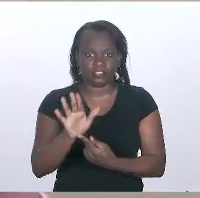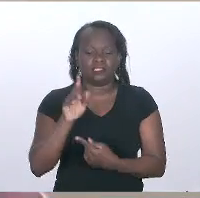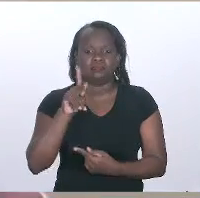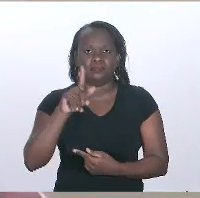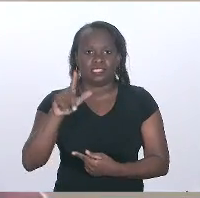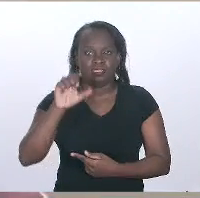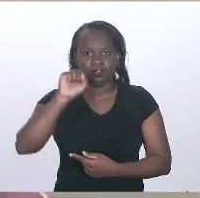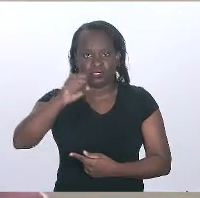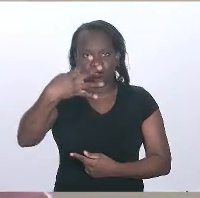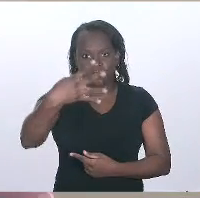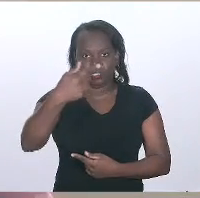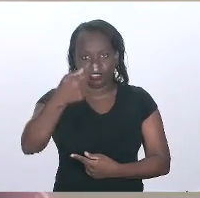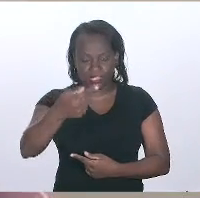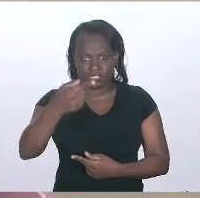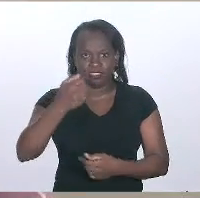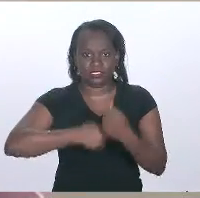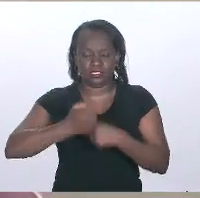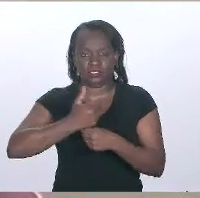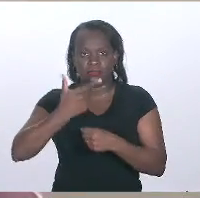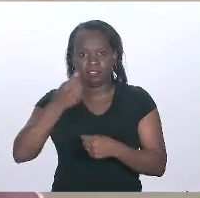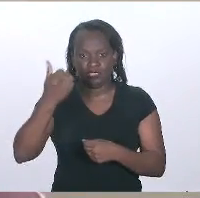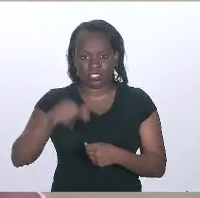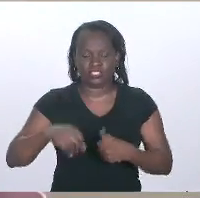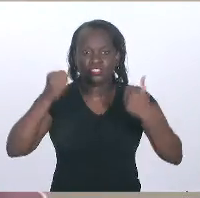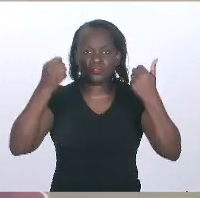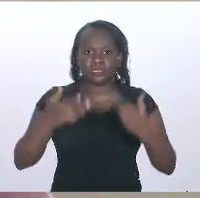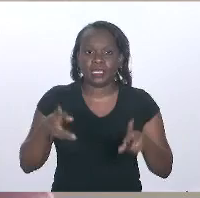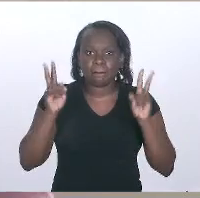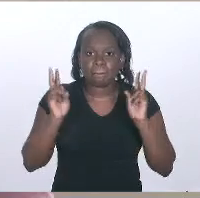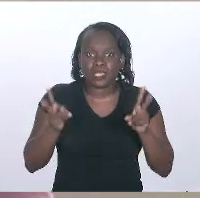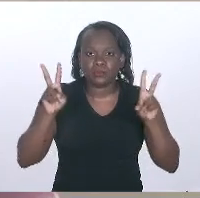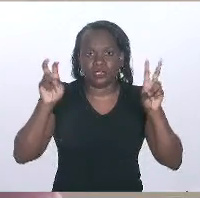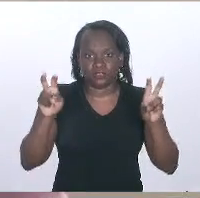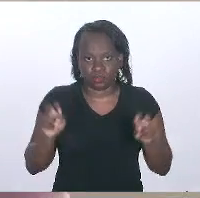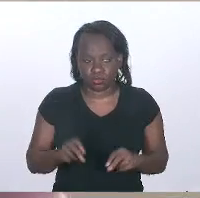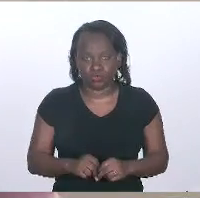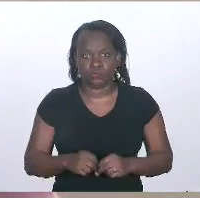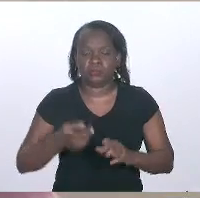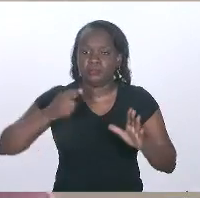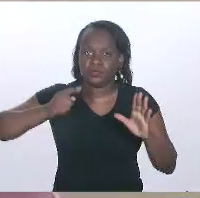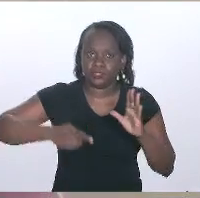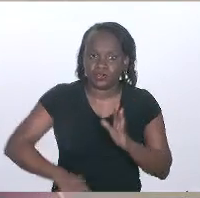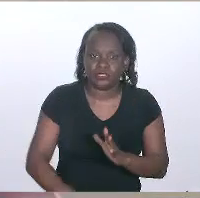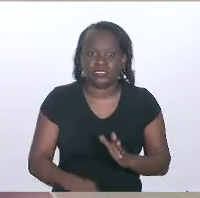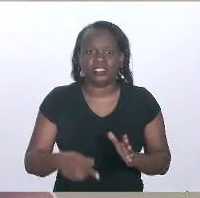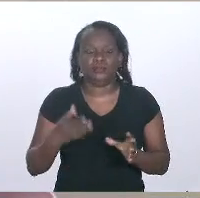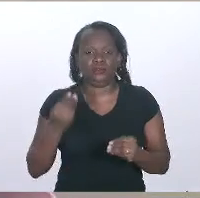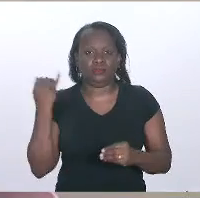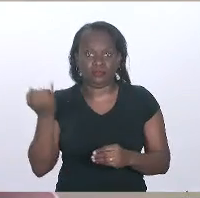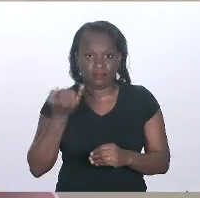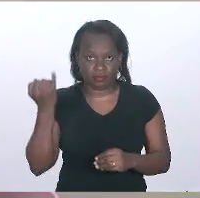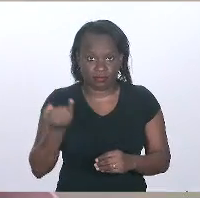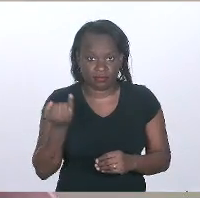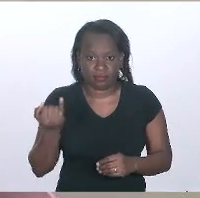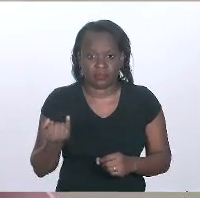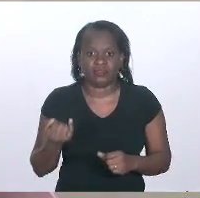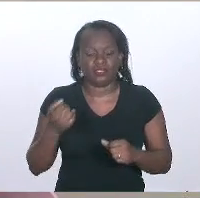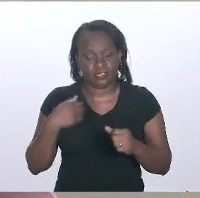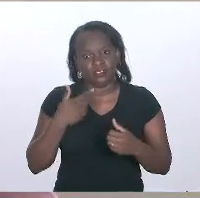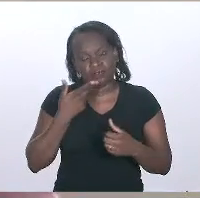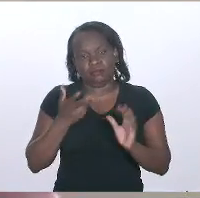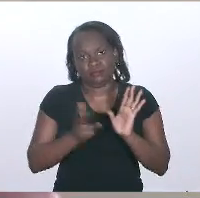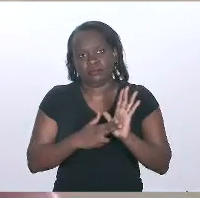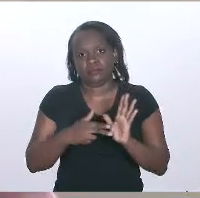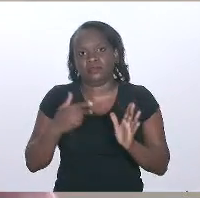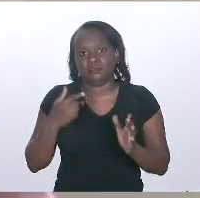847 de 2019, que versava sobre o mesmo assunto com uma profundidade muito importante, eu confesso até que foi